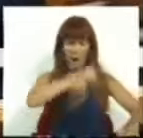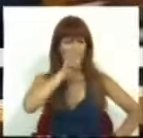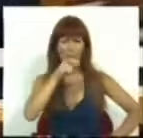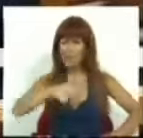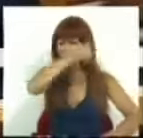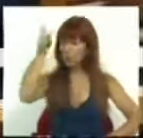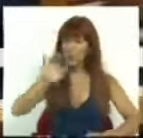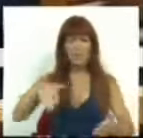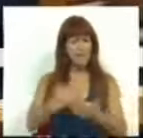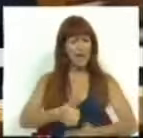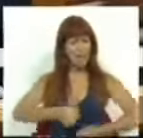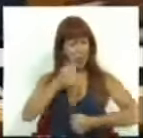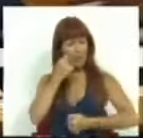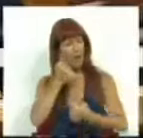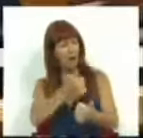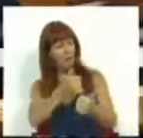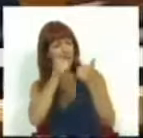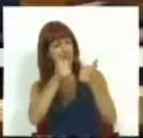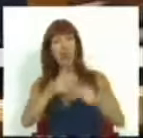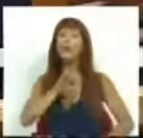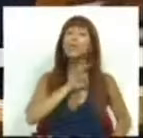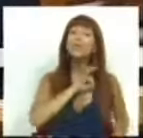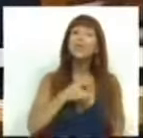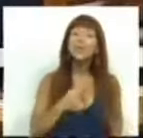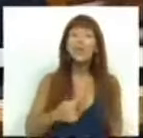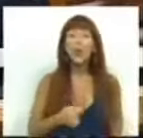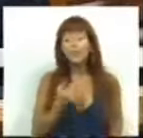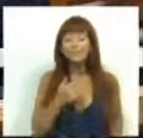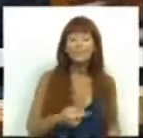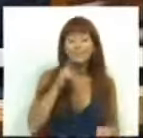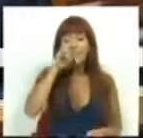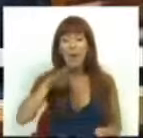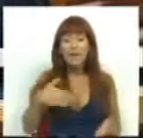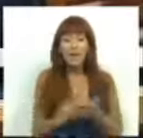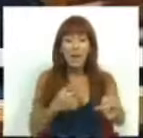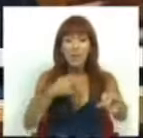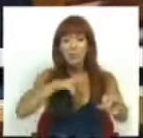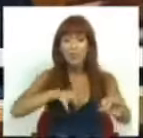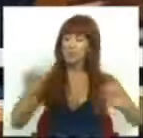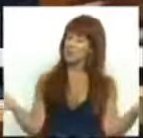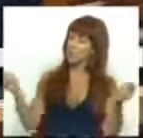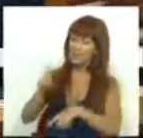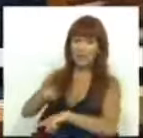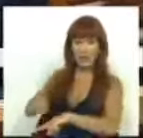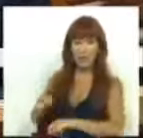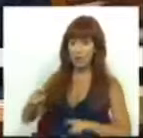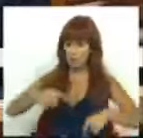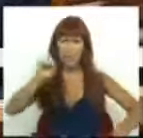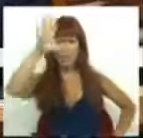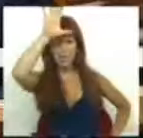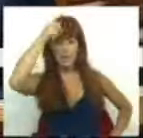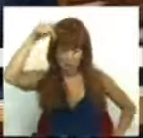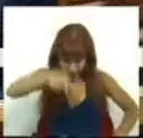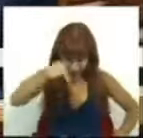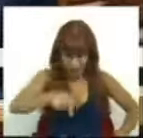segunda oportunidade de causar uma boa primeira impressão, e os senhores, ao faltarem à palavra dada aos portugueses em campanha, e pelo próprio Primeiro